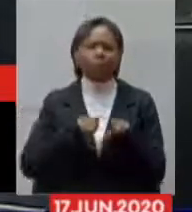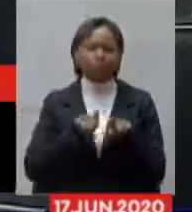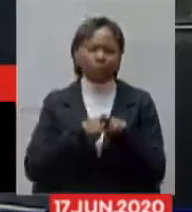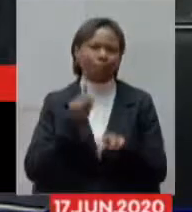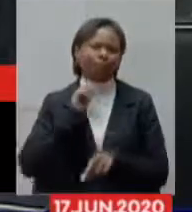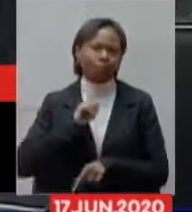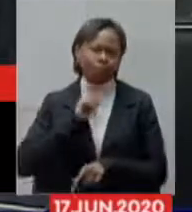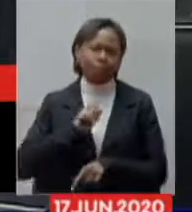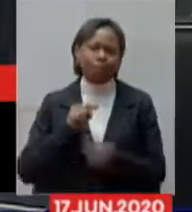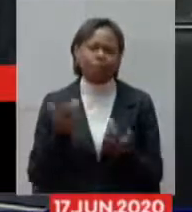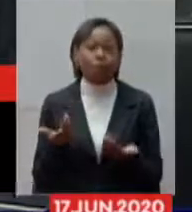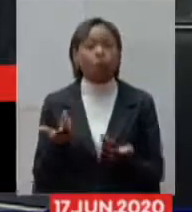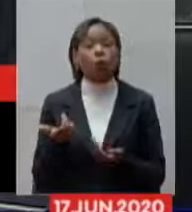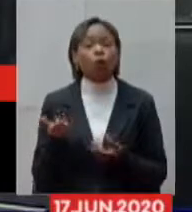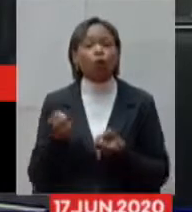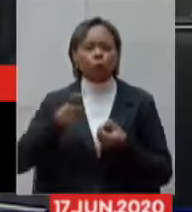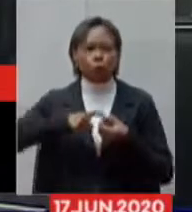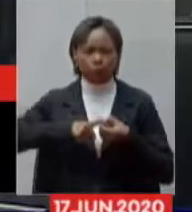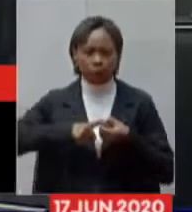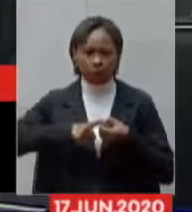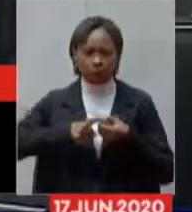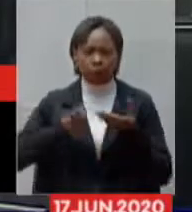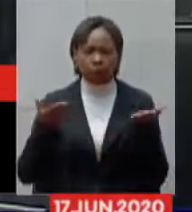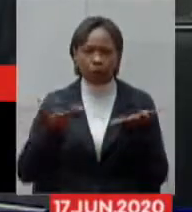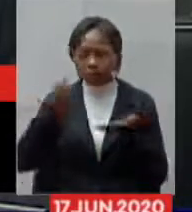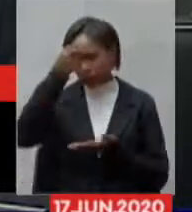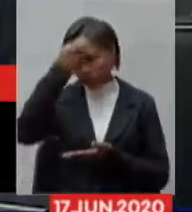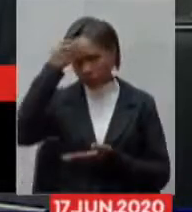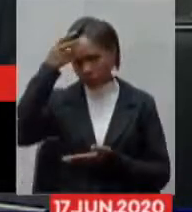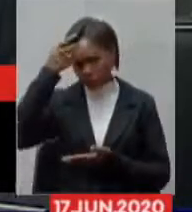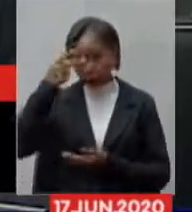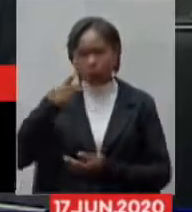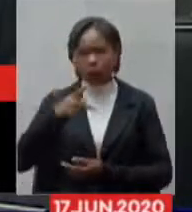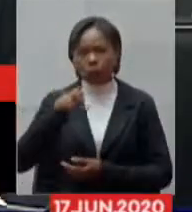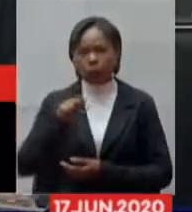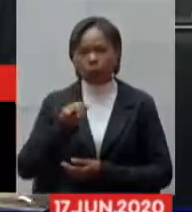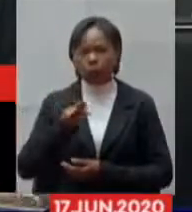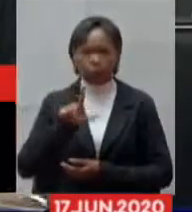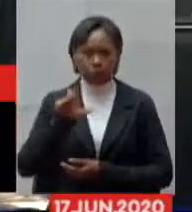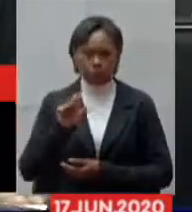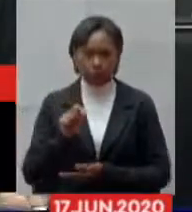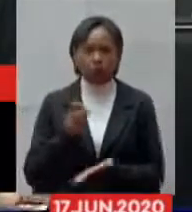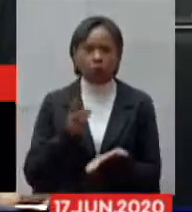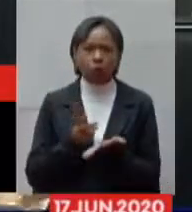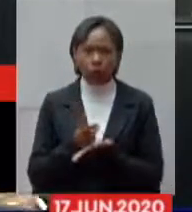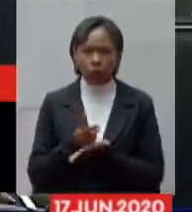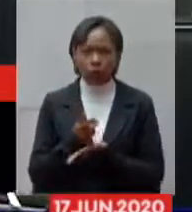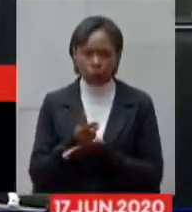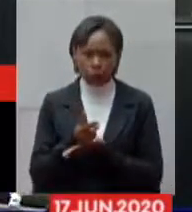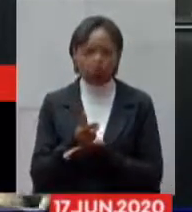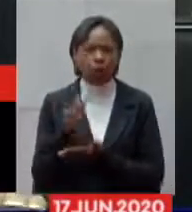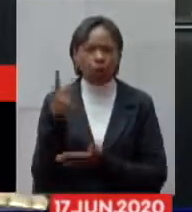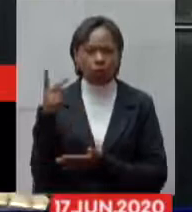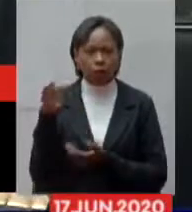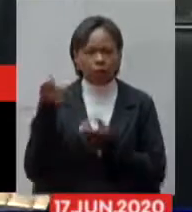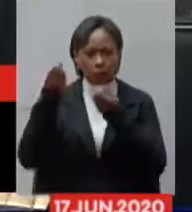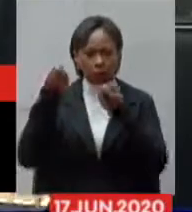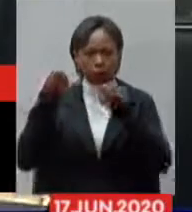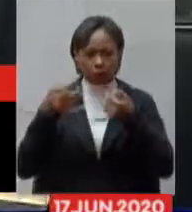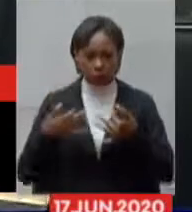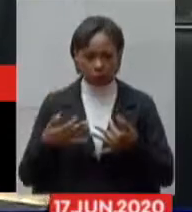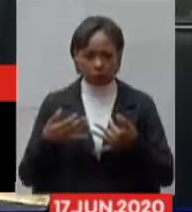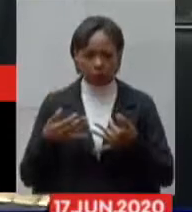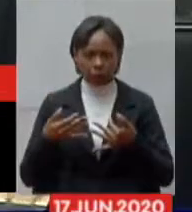ao prefeito Paulo Pial para que ele possa concluir a sua fala em seguida nós vamos passar a palavra ao prefeito de